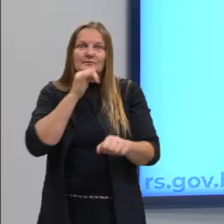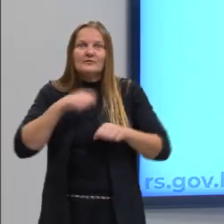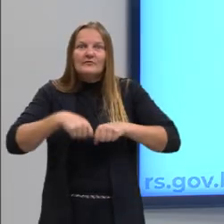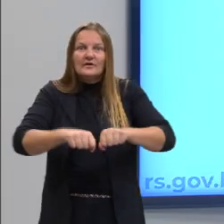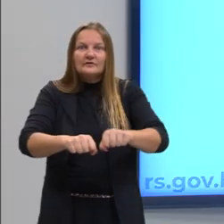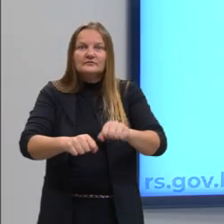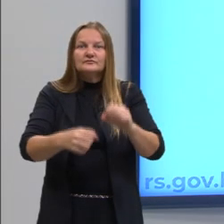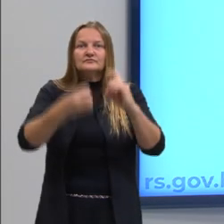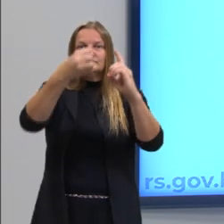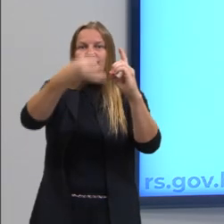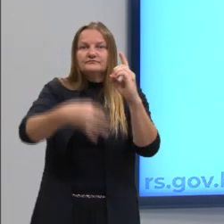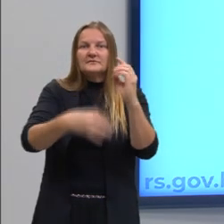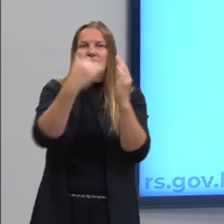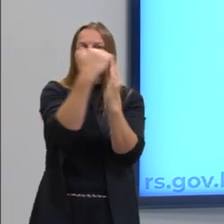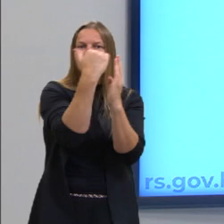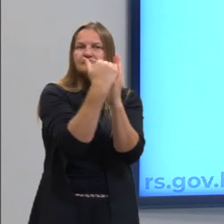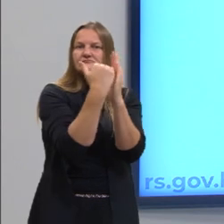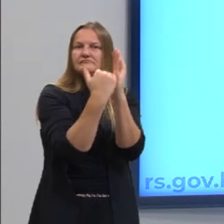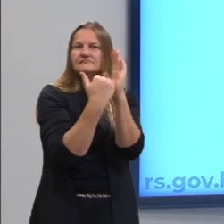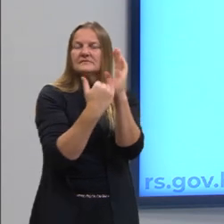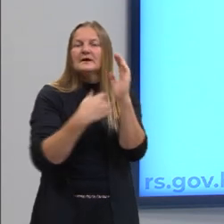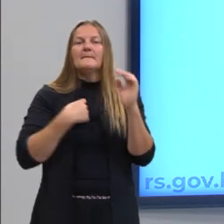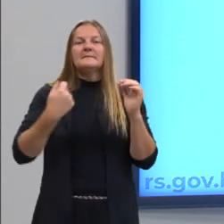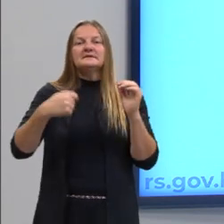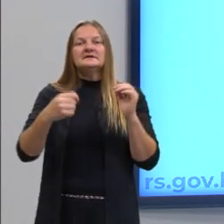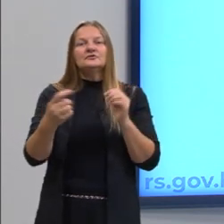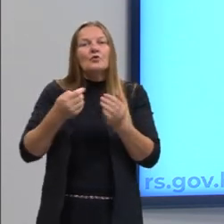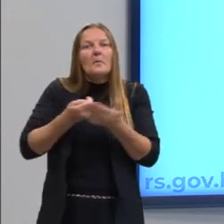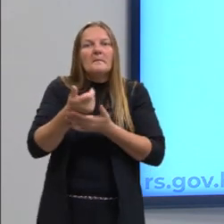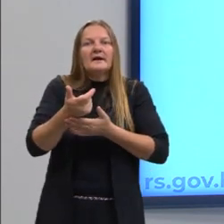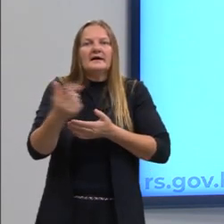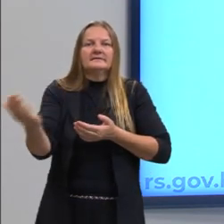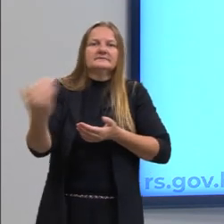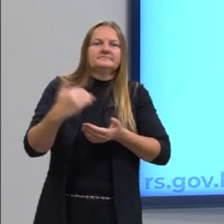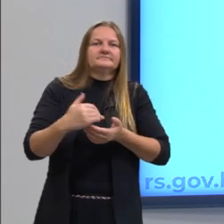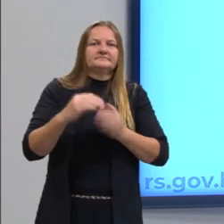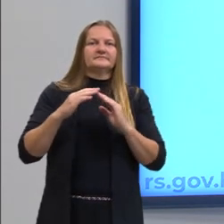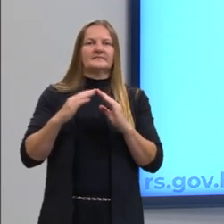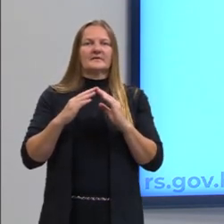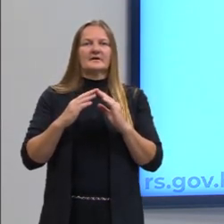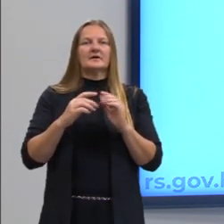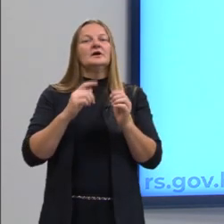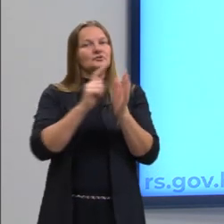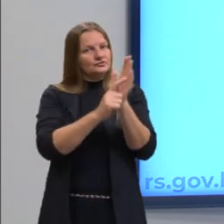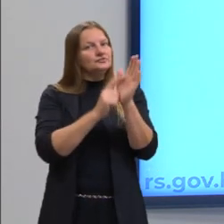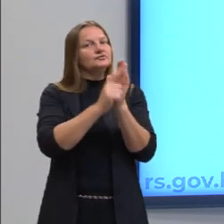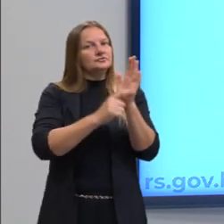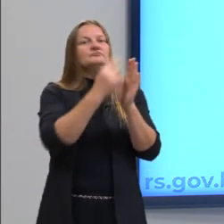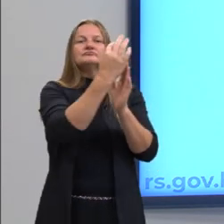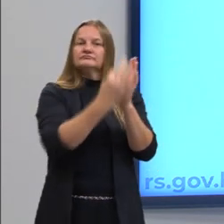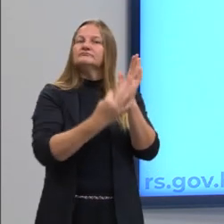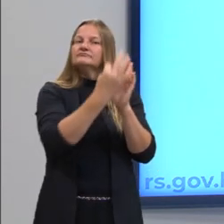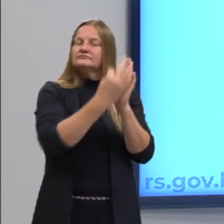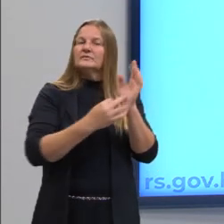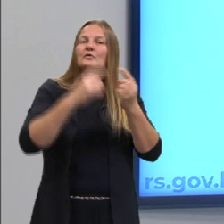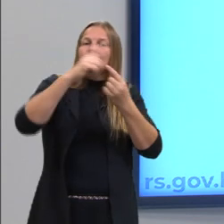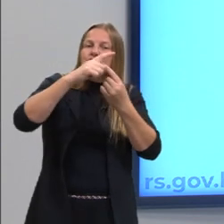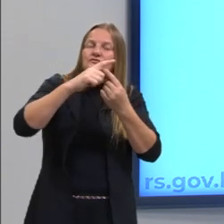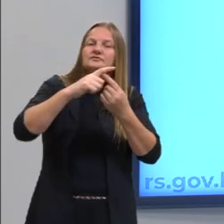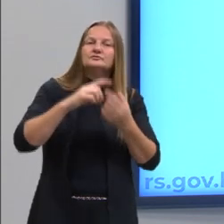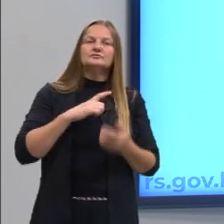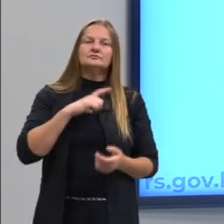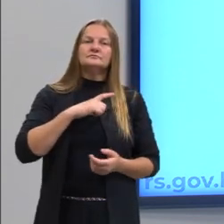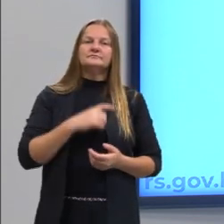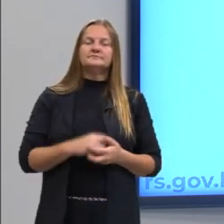descritivo. Você vai descrever o que você precisa trazer. Então, é um gênero textual que utiliza o tipo textual, a